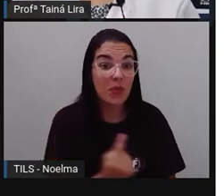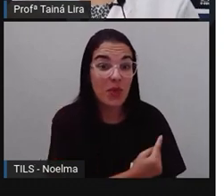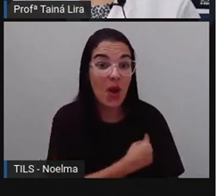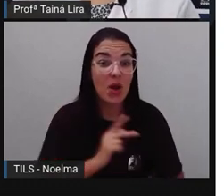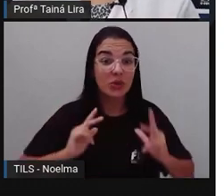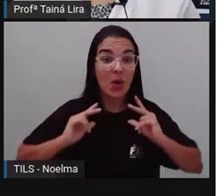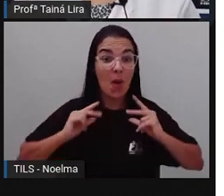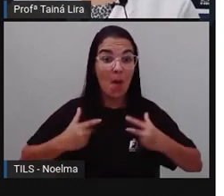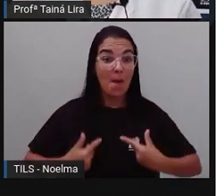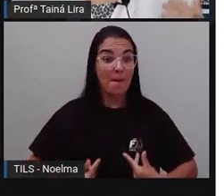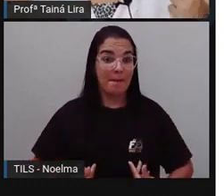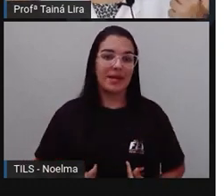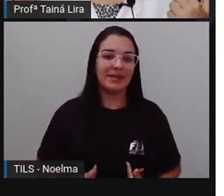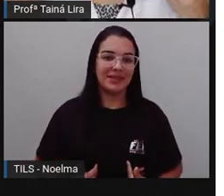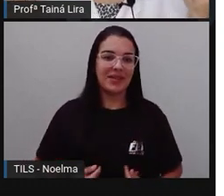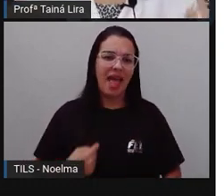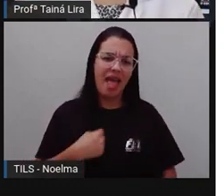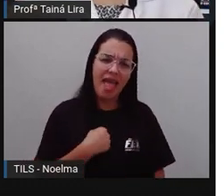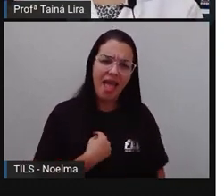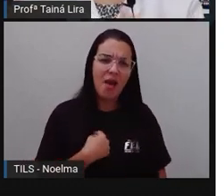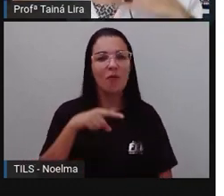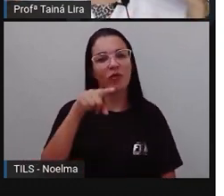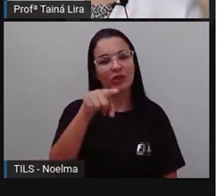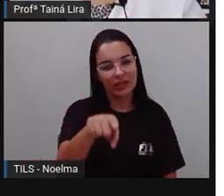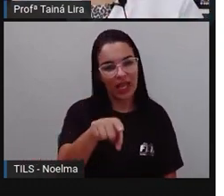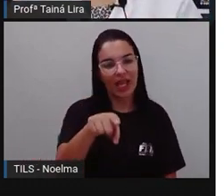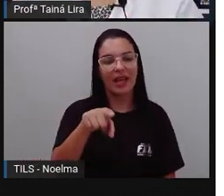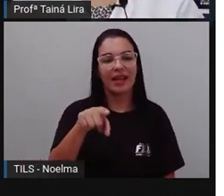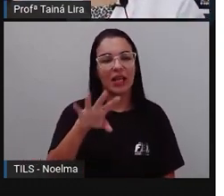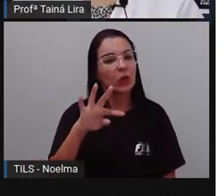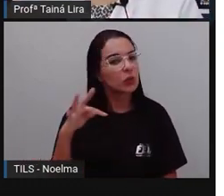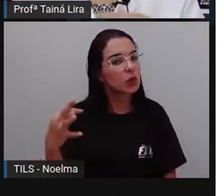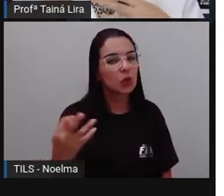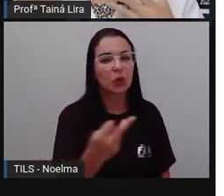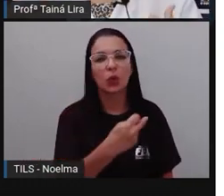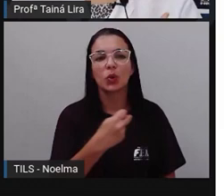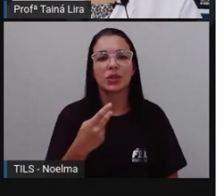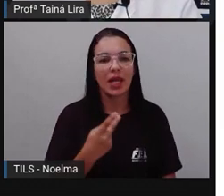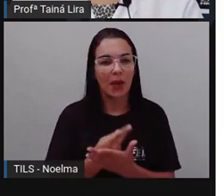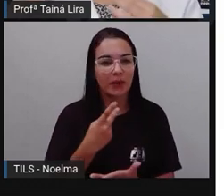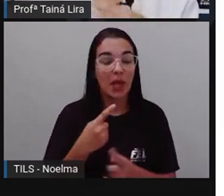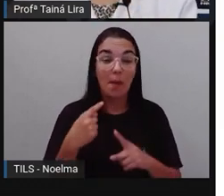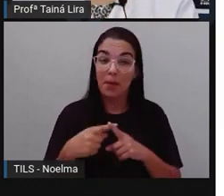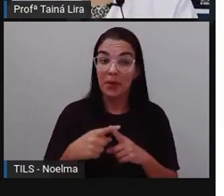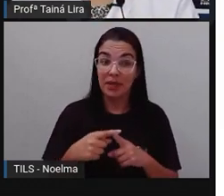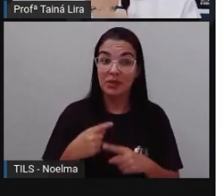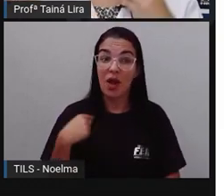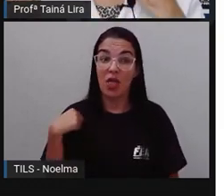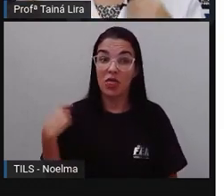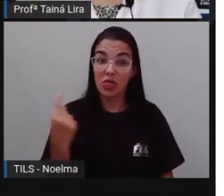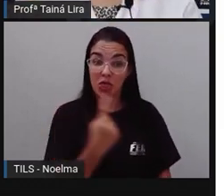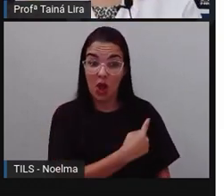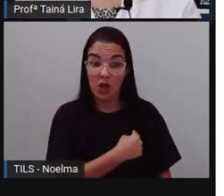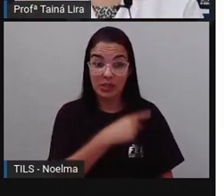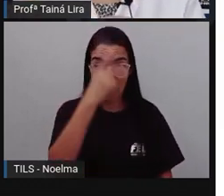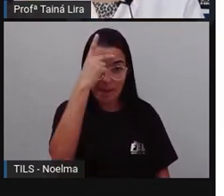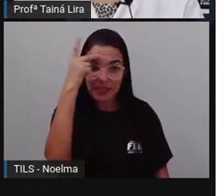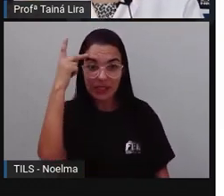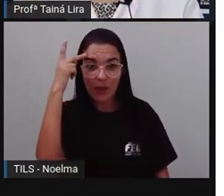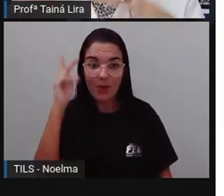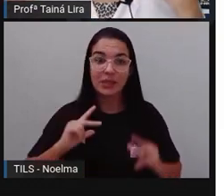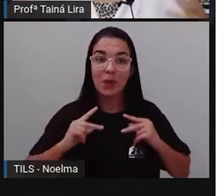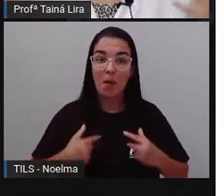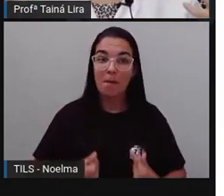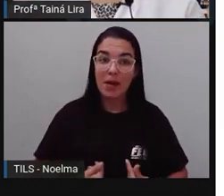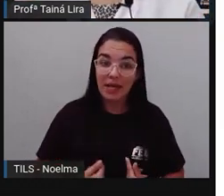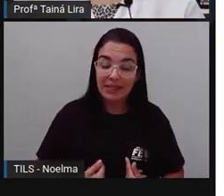humanos, Tá bom? Comigo, com vocês. É por isso, tá? Que nós também, os seres humanos, né,